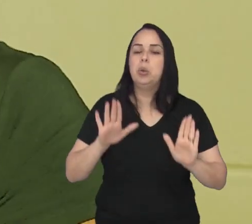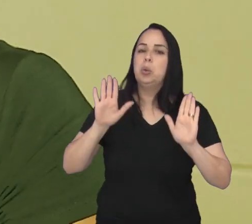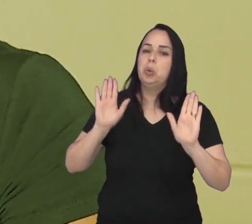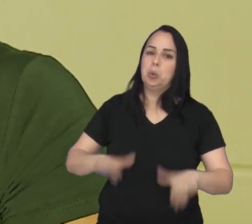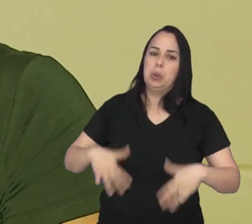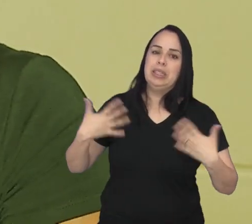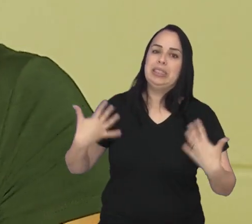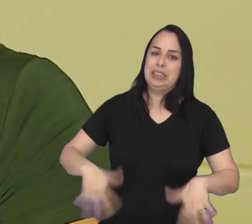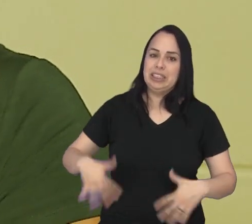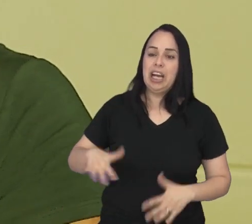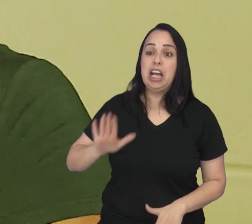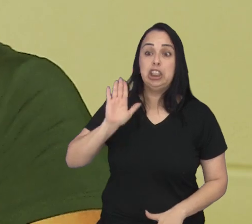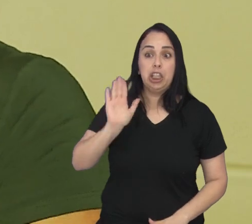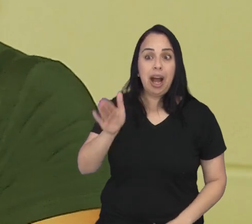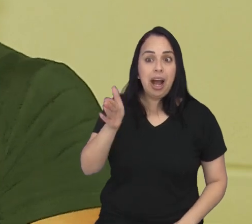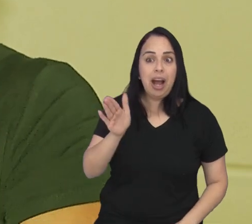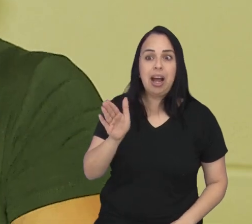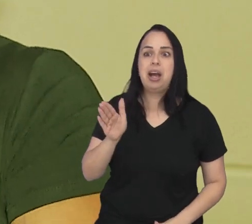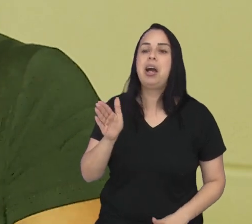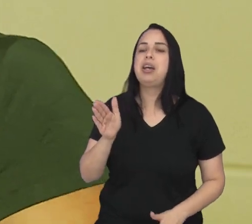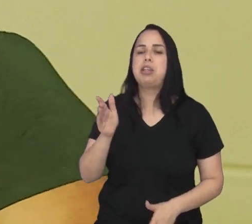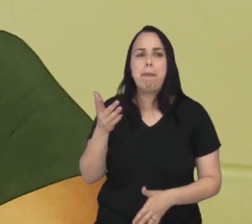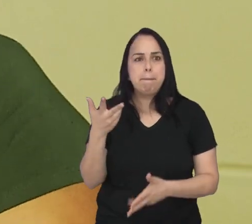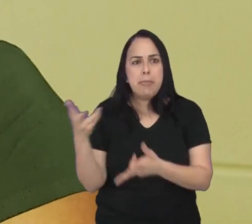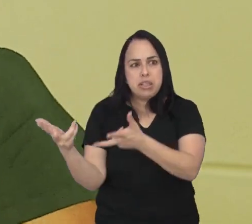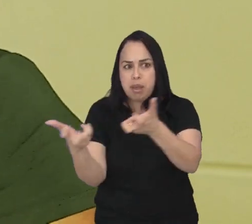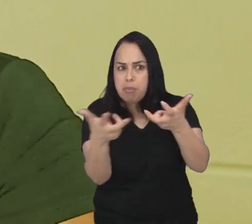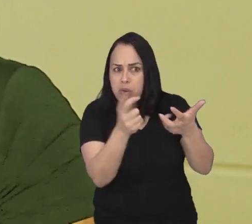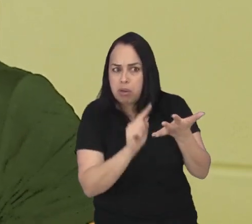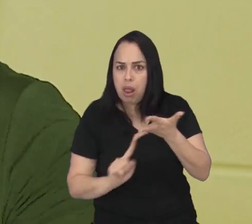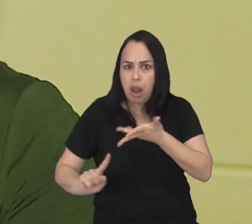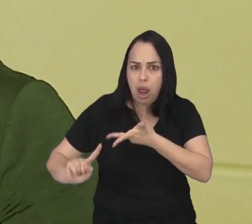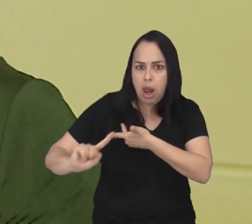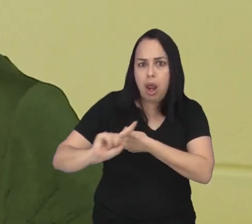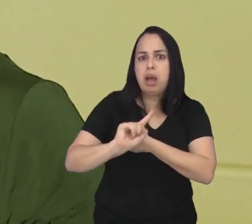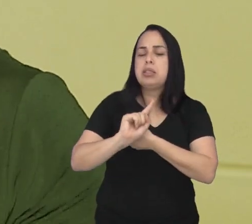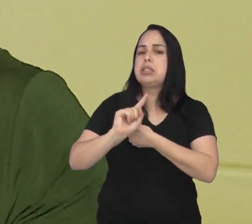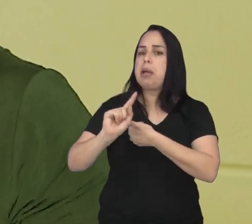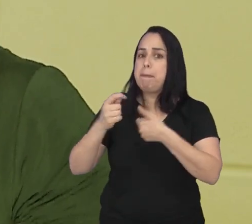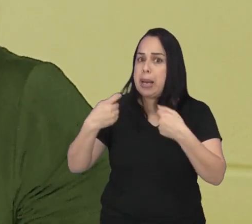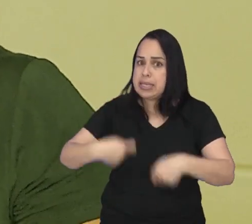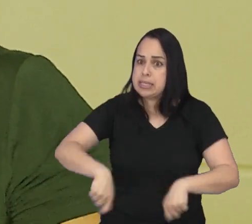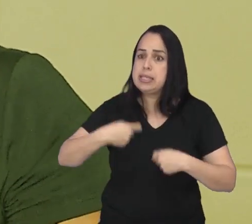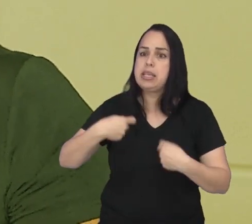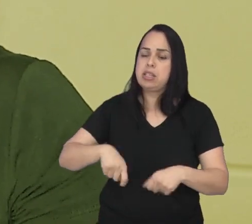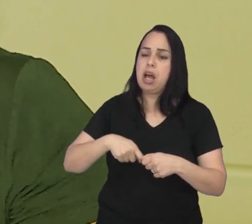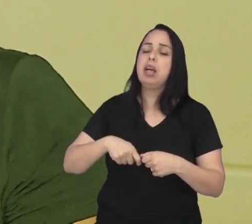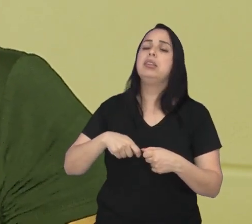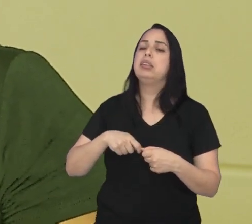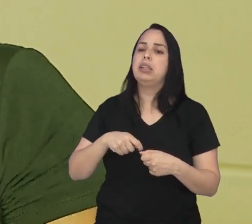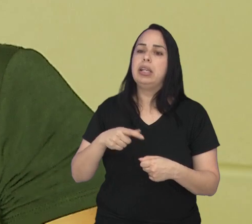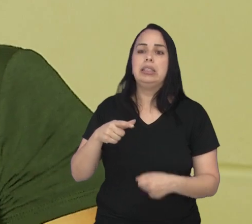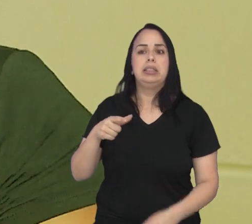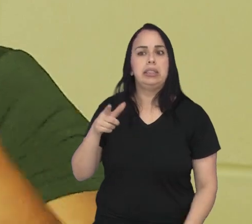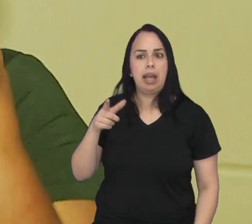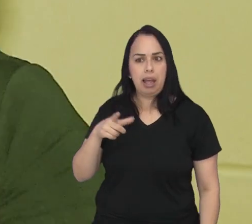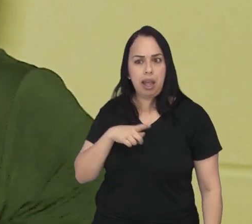Então a gente já levantou algumas necessidades, gente já tem um pouco de